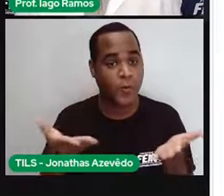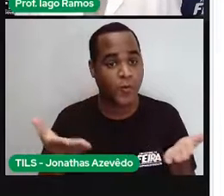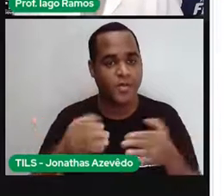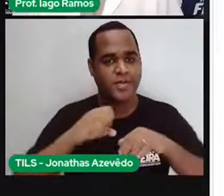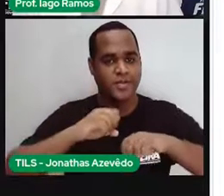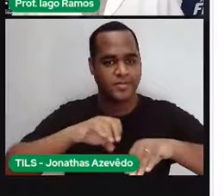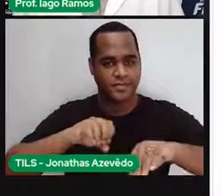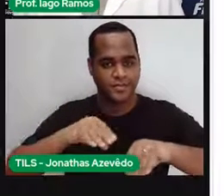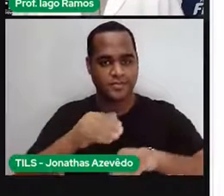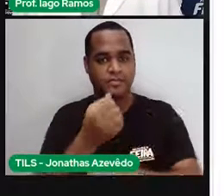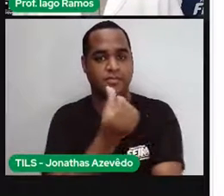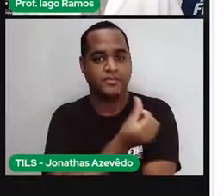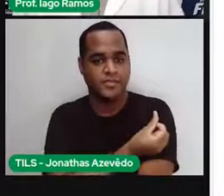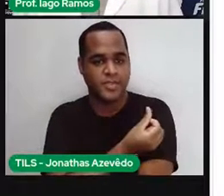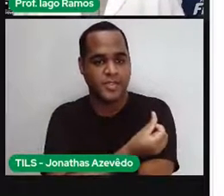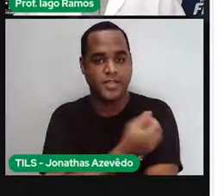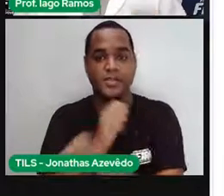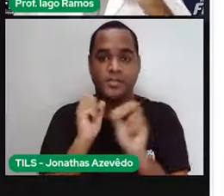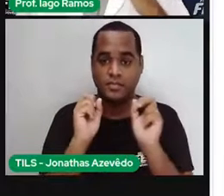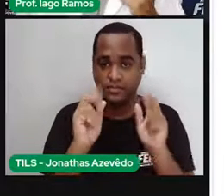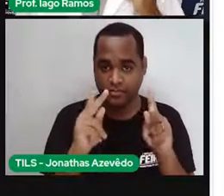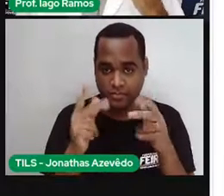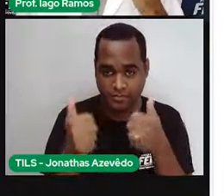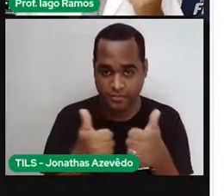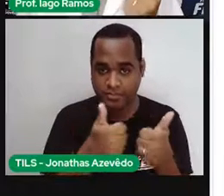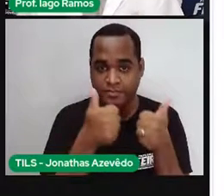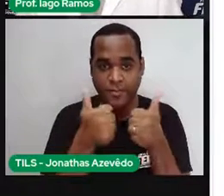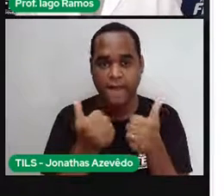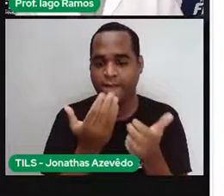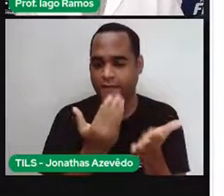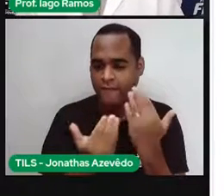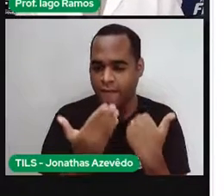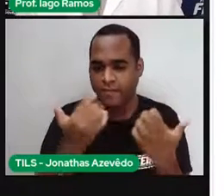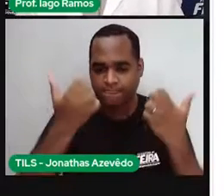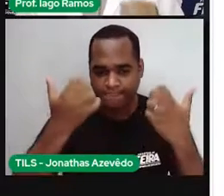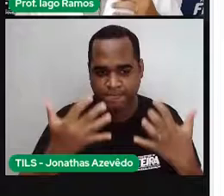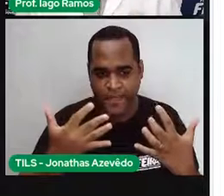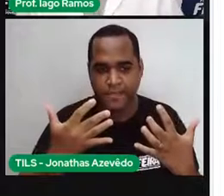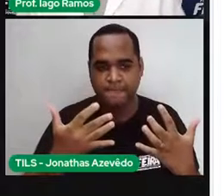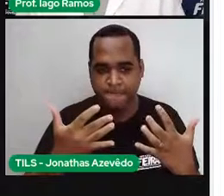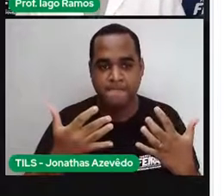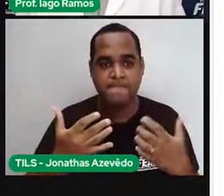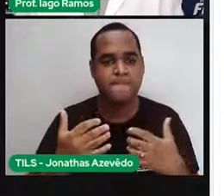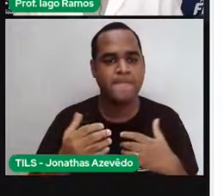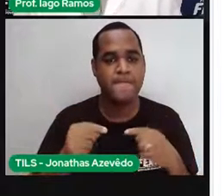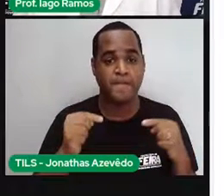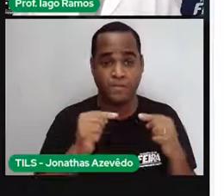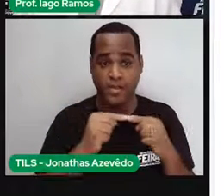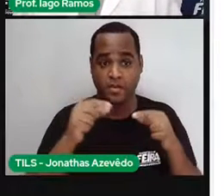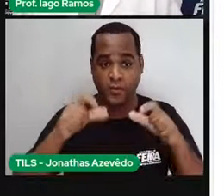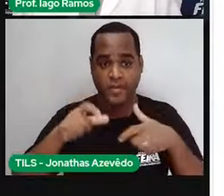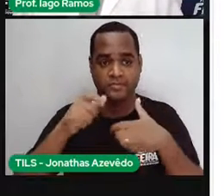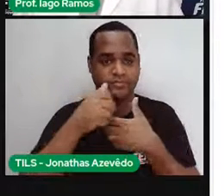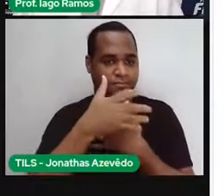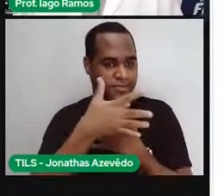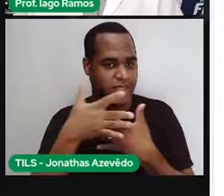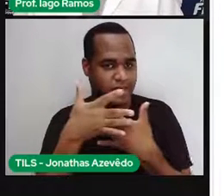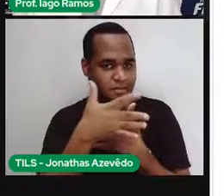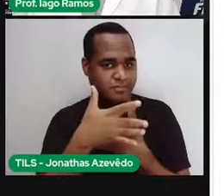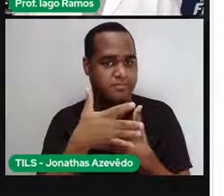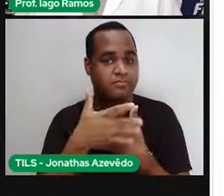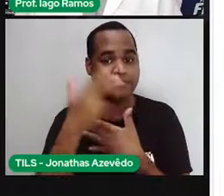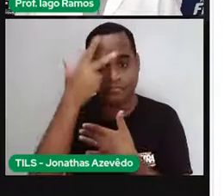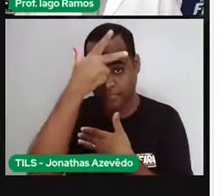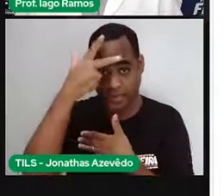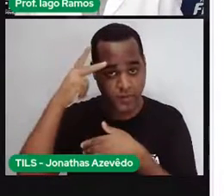para o sexto ano. Beleza? Então vem lá, vem comigo, olha só. Em uma certa cidade, os